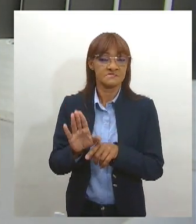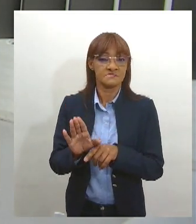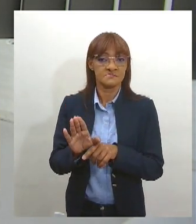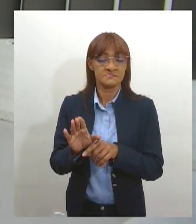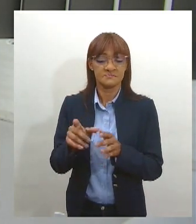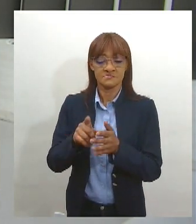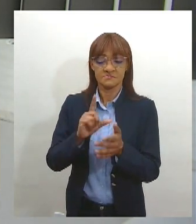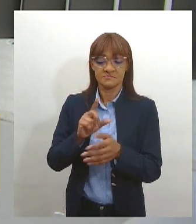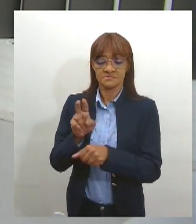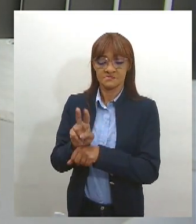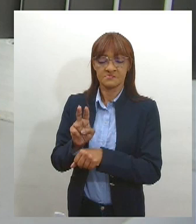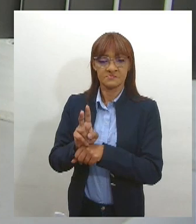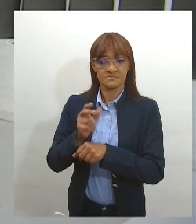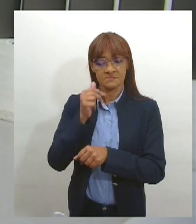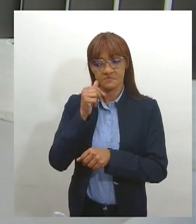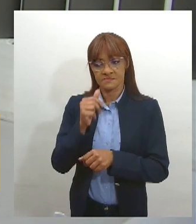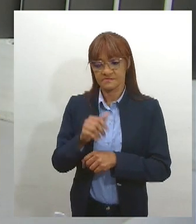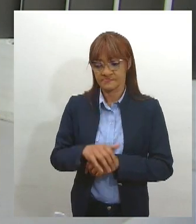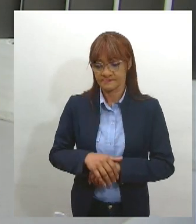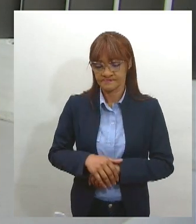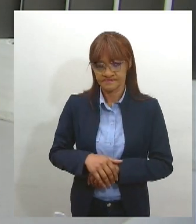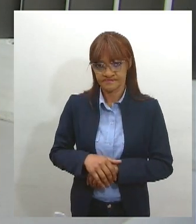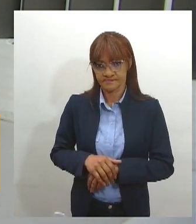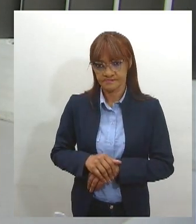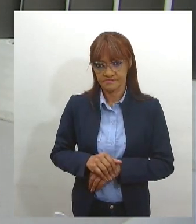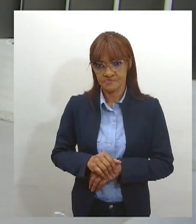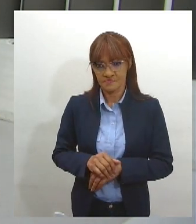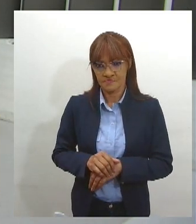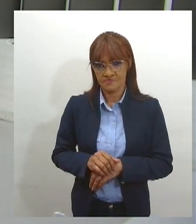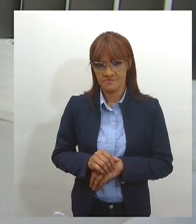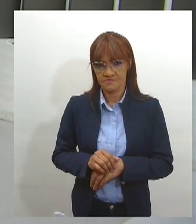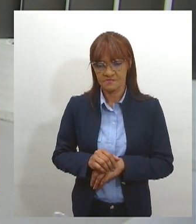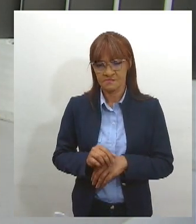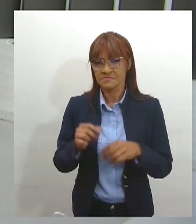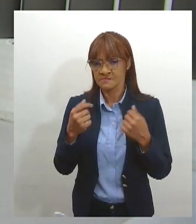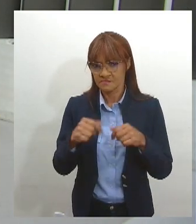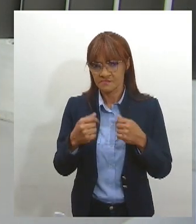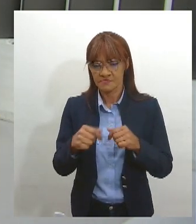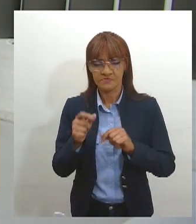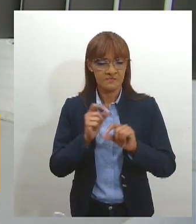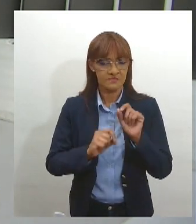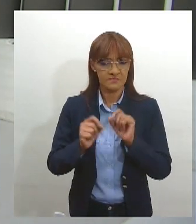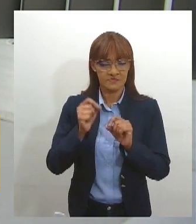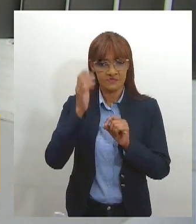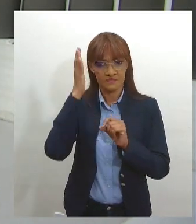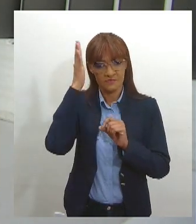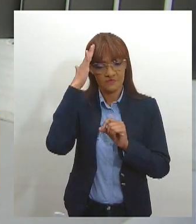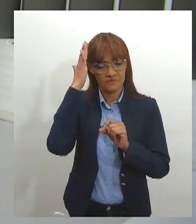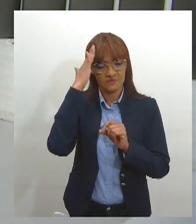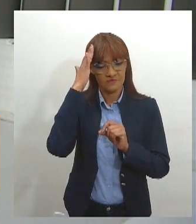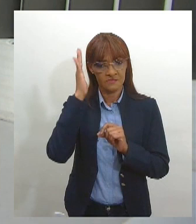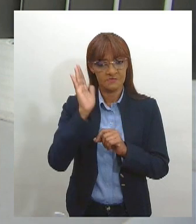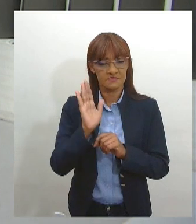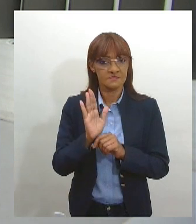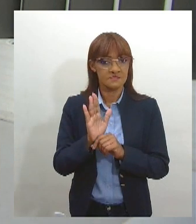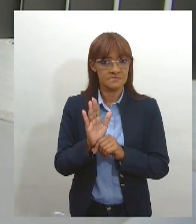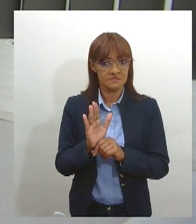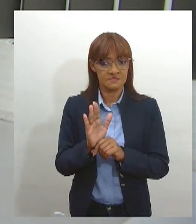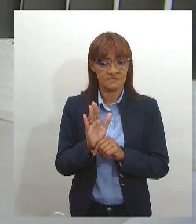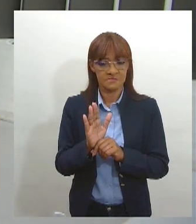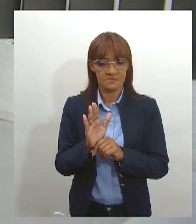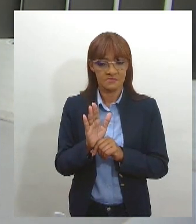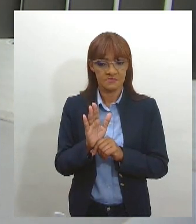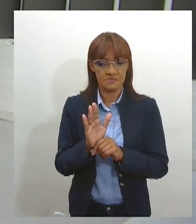necessário, né, Amanda, que essa mulher, ela entenda que num momento como esse, ela não estará sozinha,